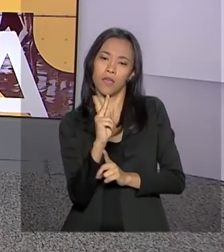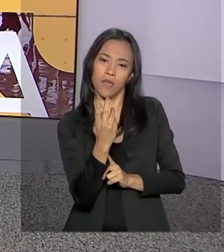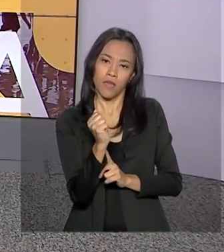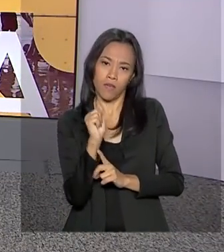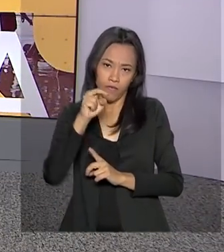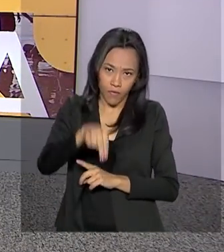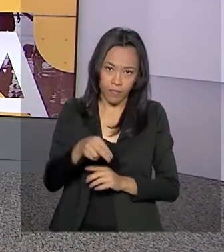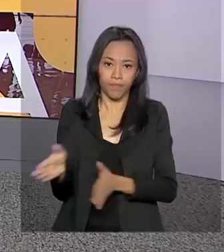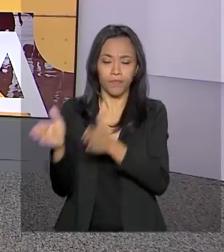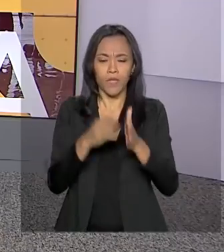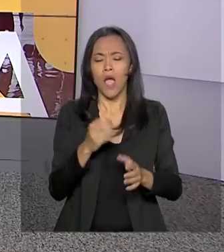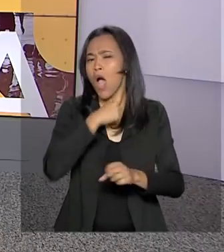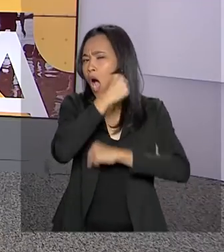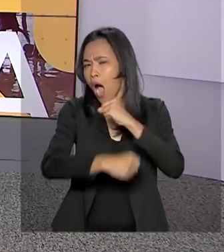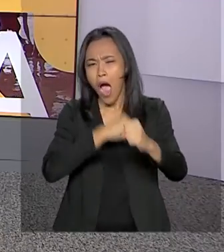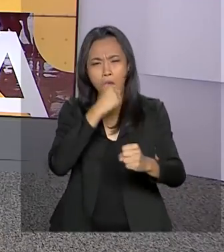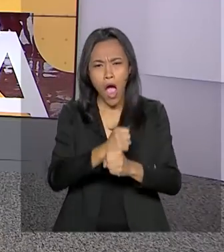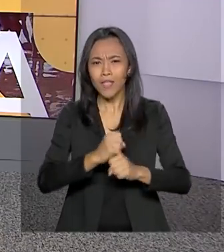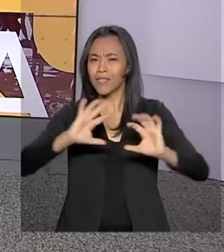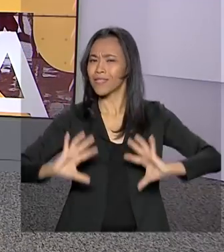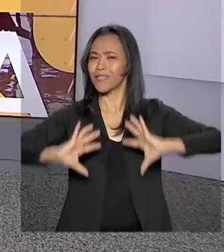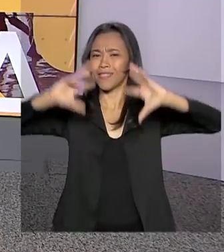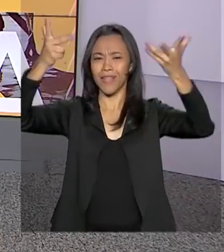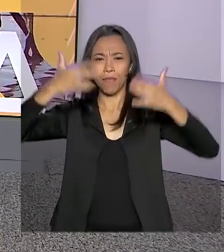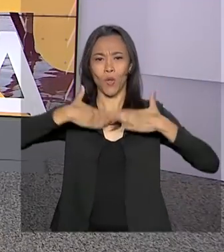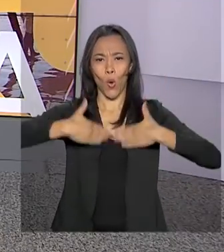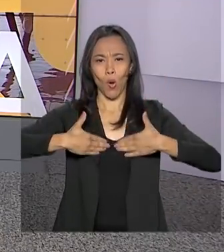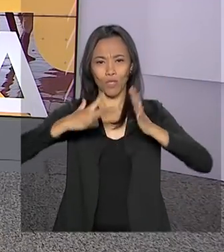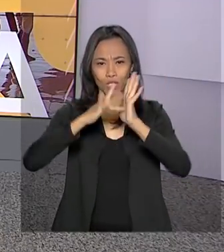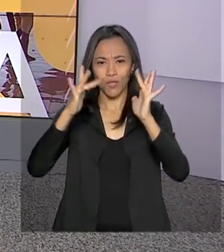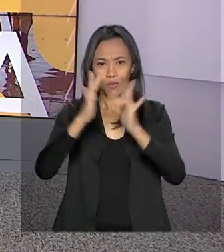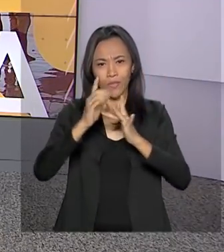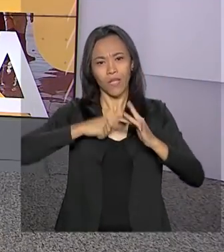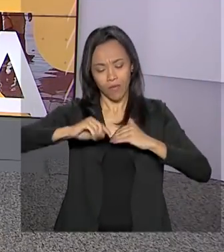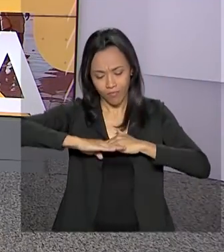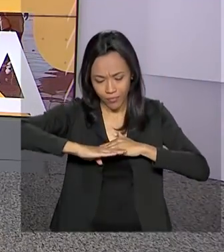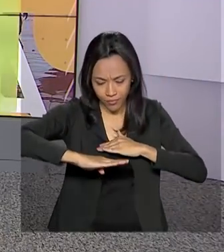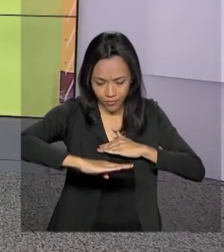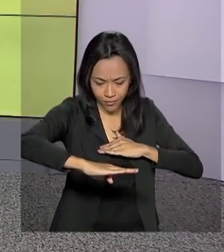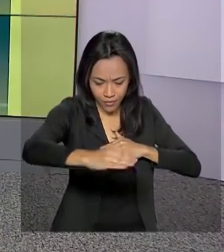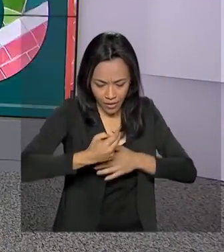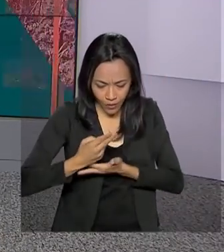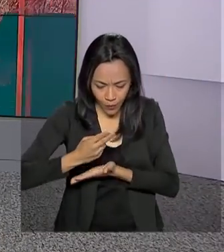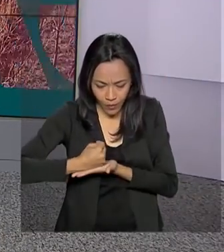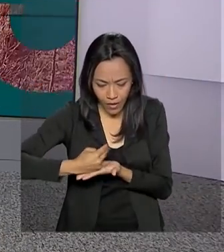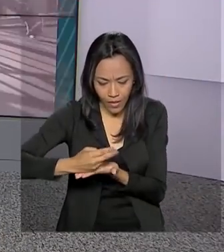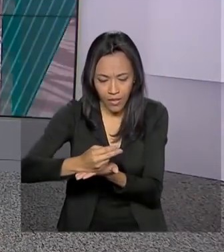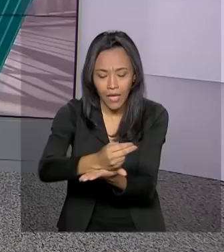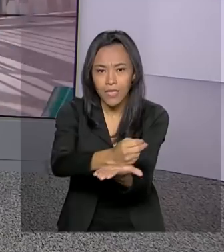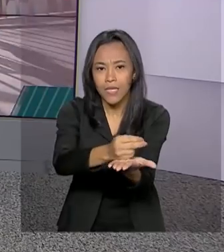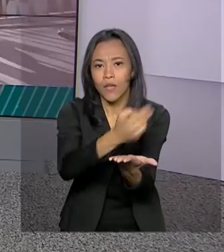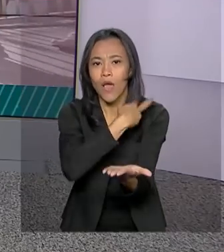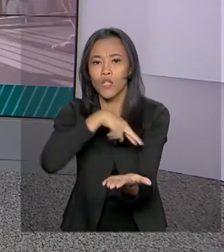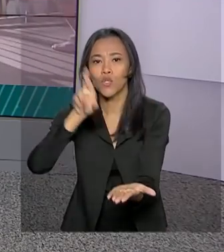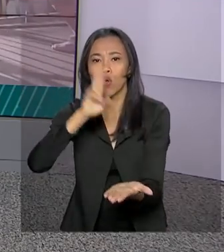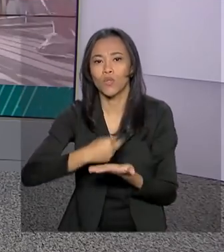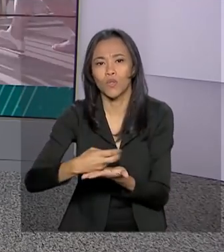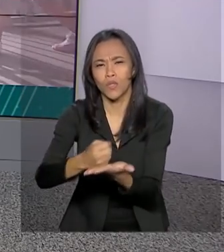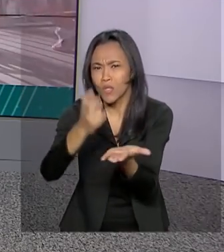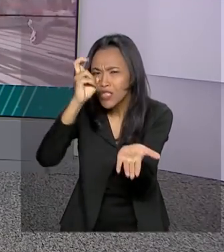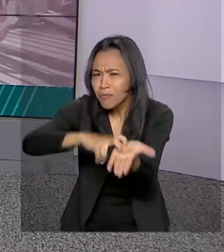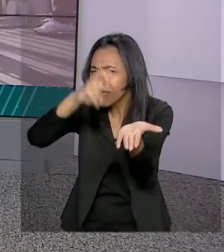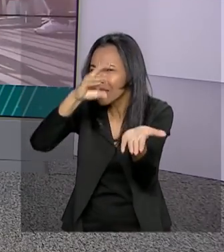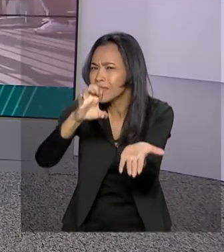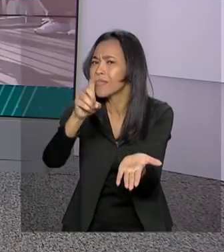celebração de Corpus Christi é marcada pela tradicional montagem dos tapetes com símbolos religiosos. E esse trabalho começa bem cedinho.